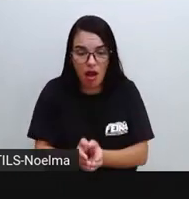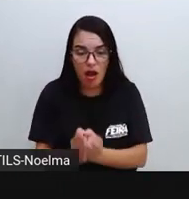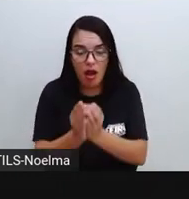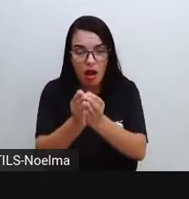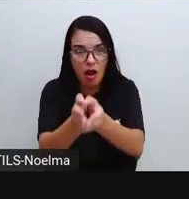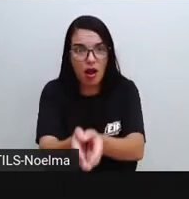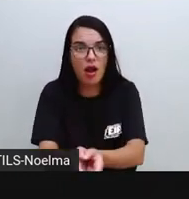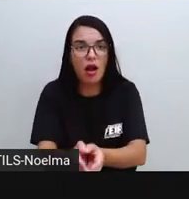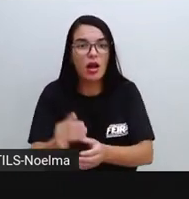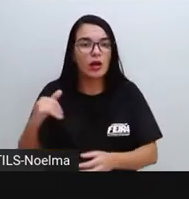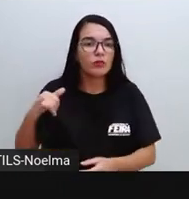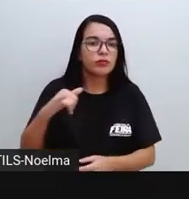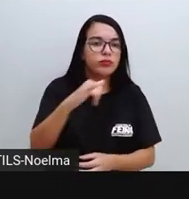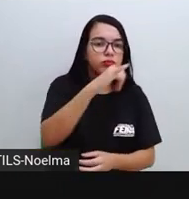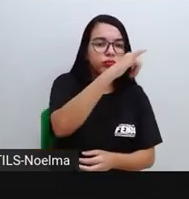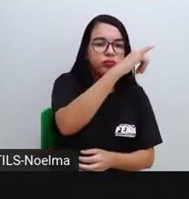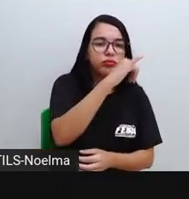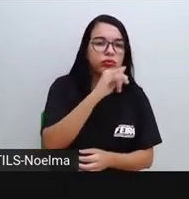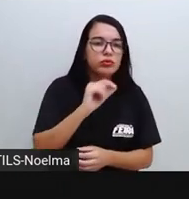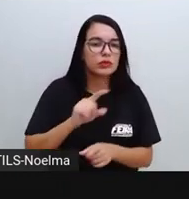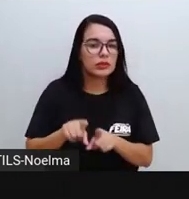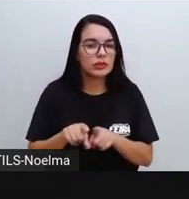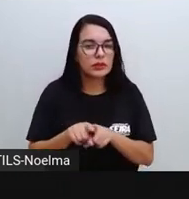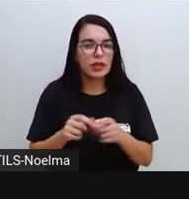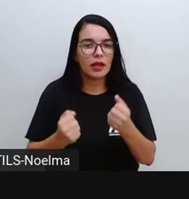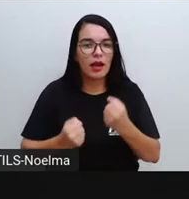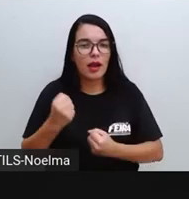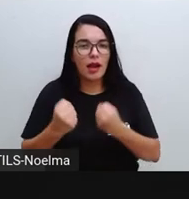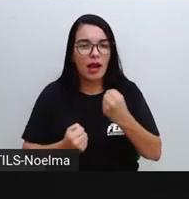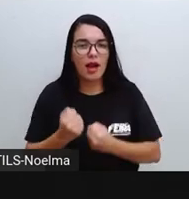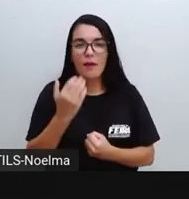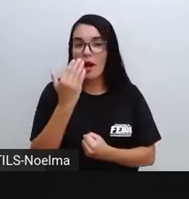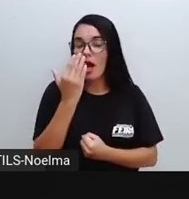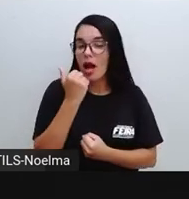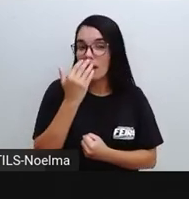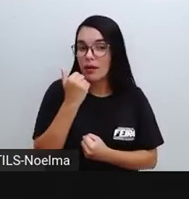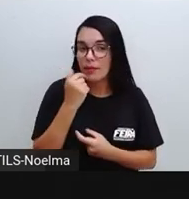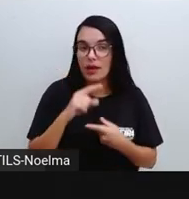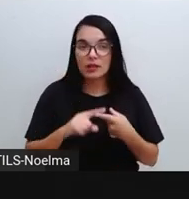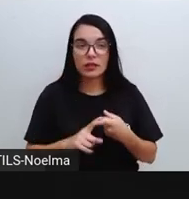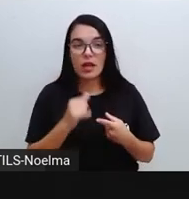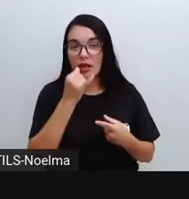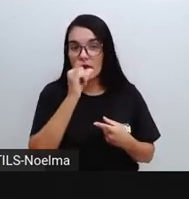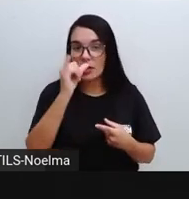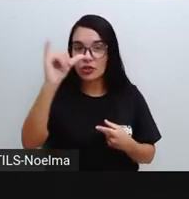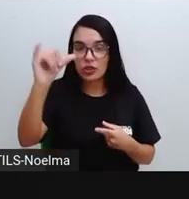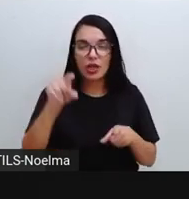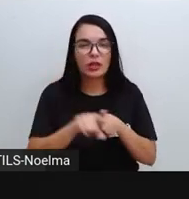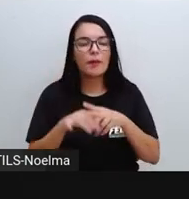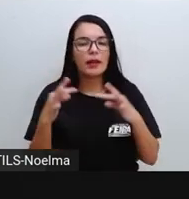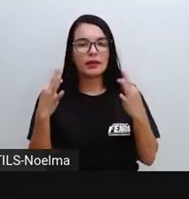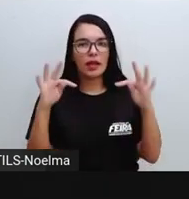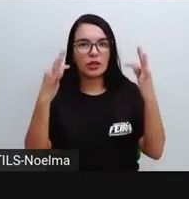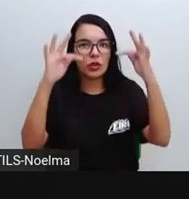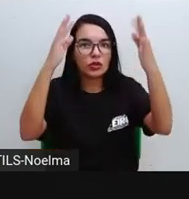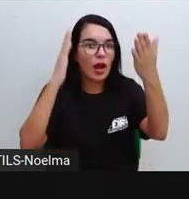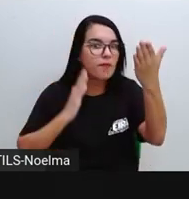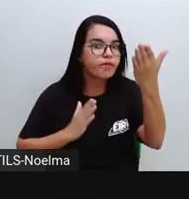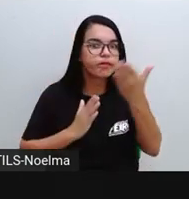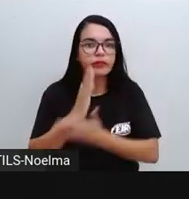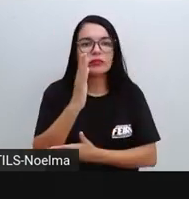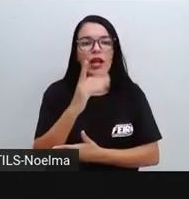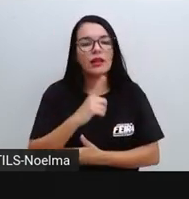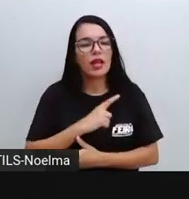automobilística, a indústria naval, a indústria de energia e a indústria de tecnologia avançada. São alguns dos